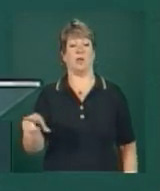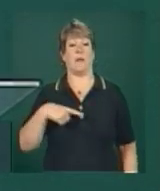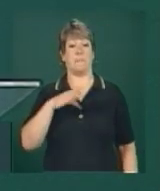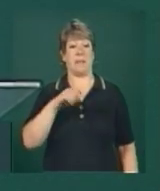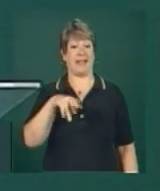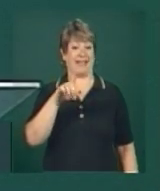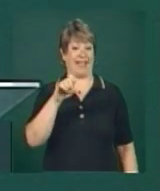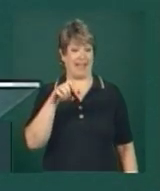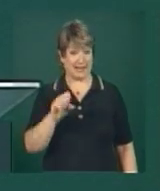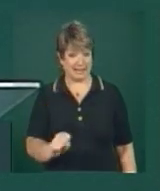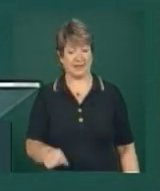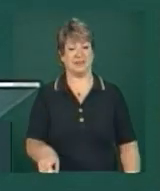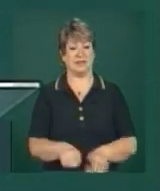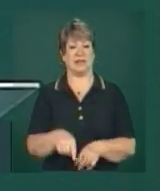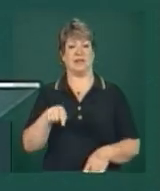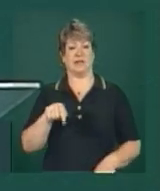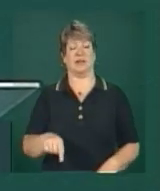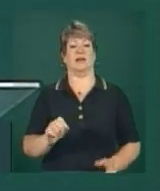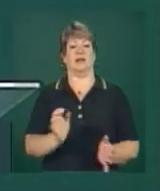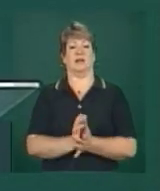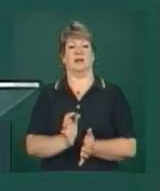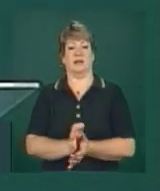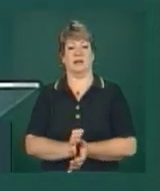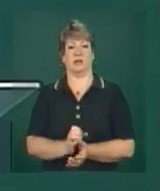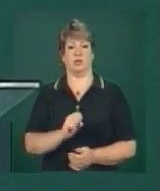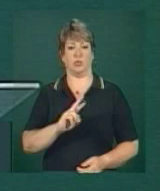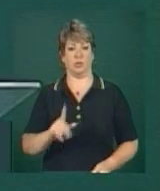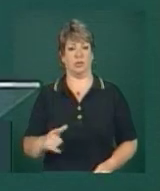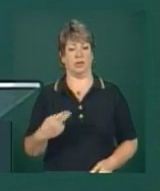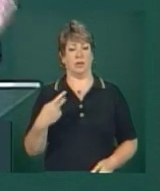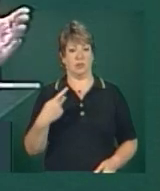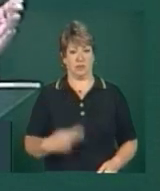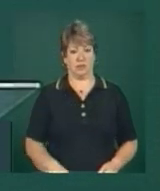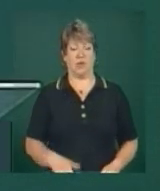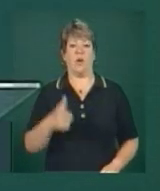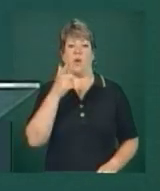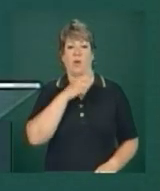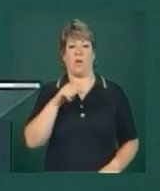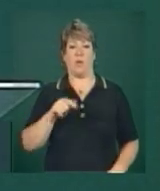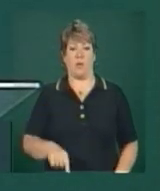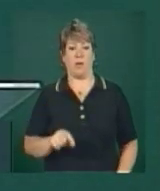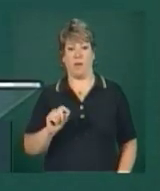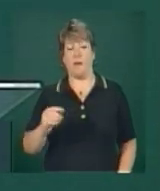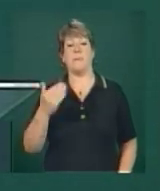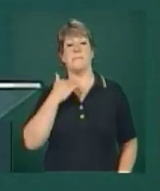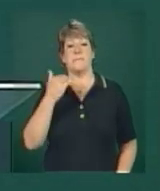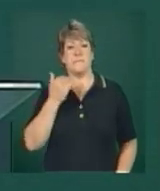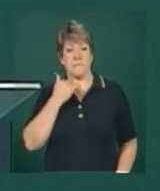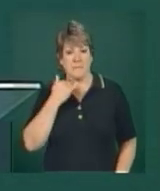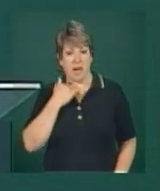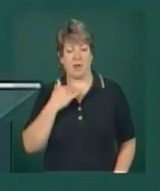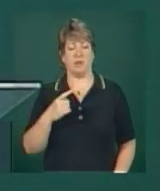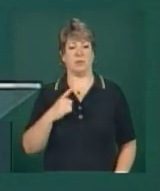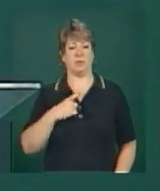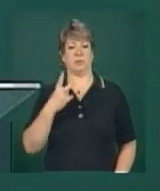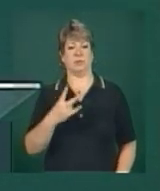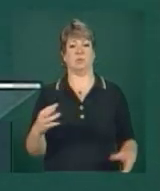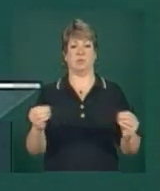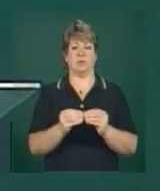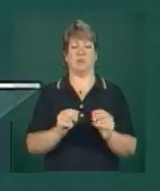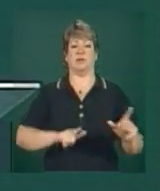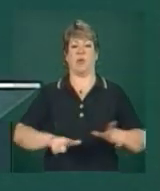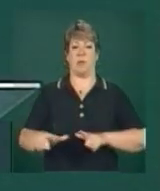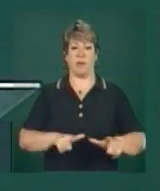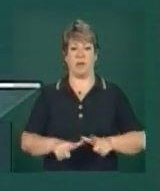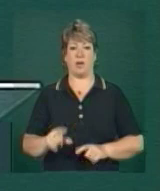vamos aqui no Banri Sul e aqui no Rio Grande do Sul com o Banri Sul e com o Banco do Brasil operar por um